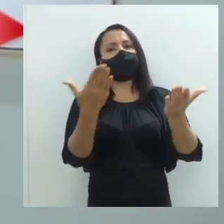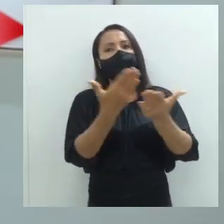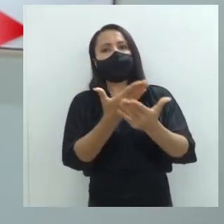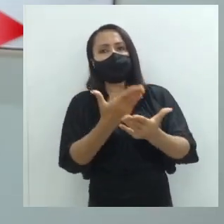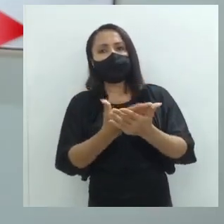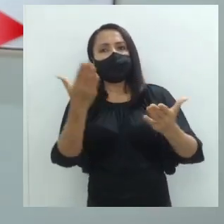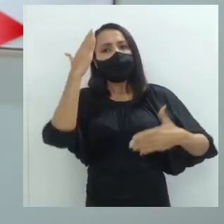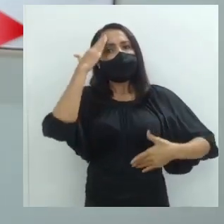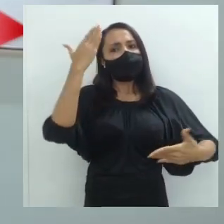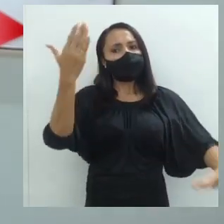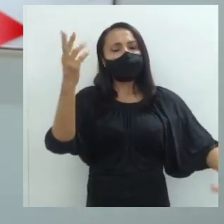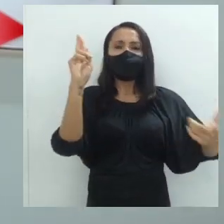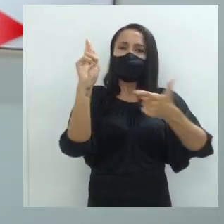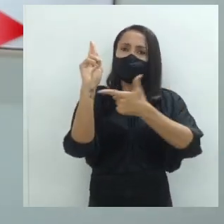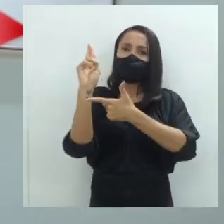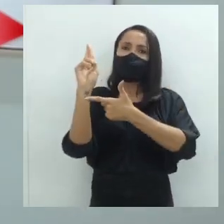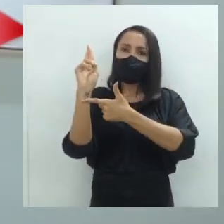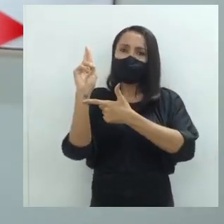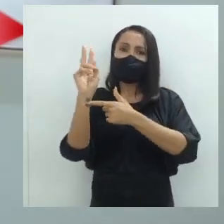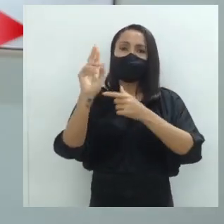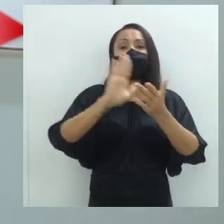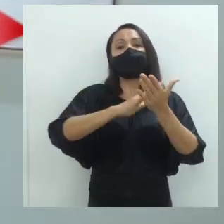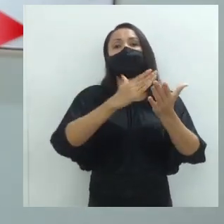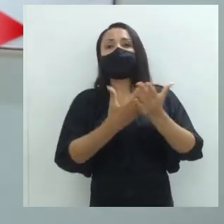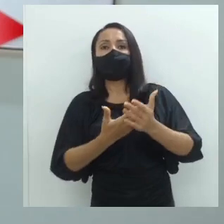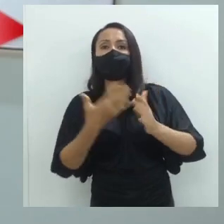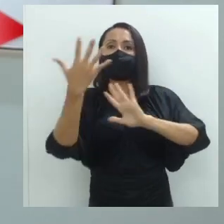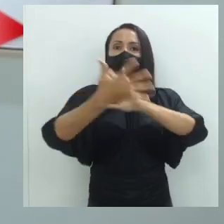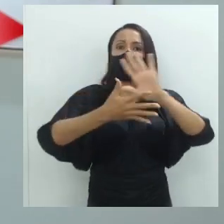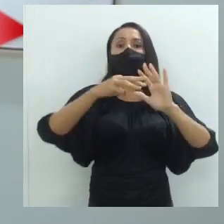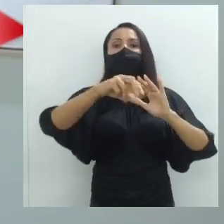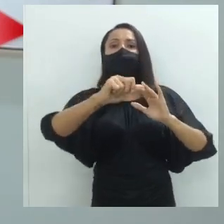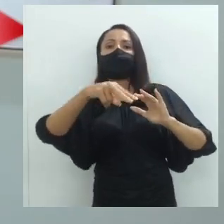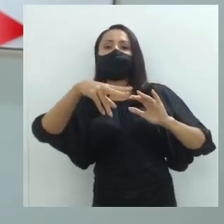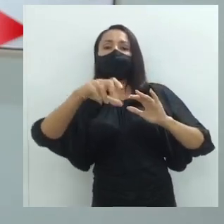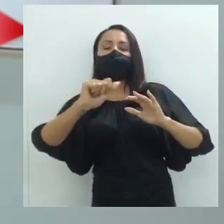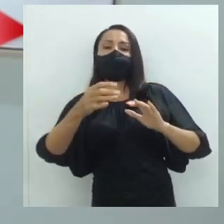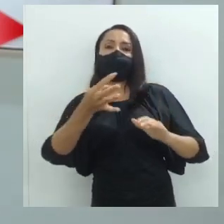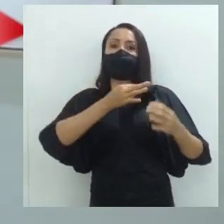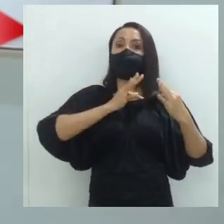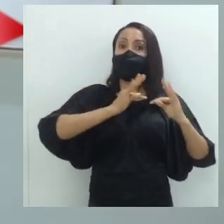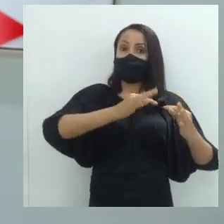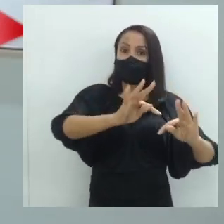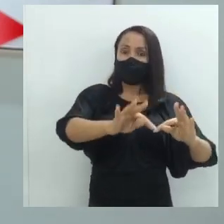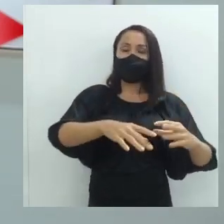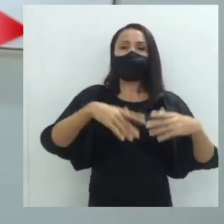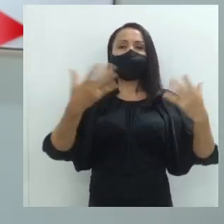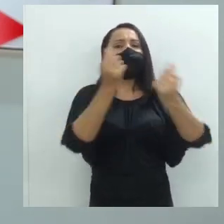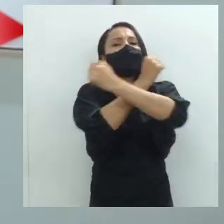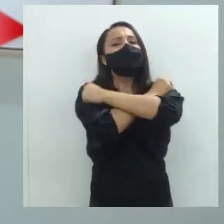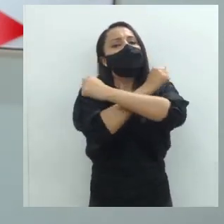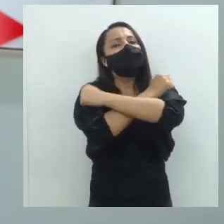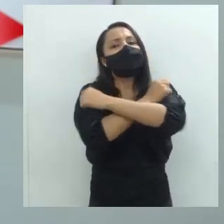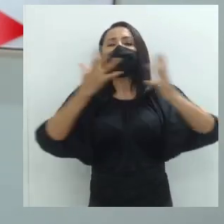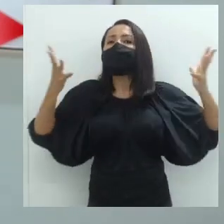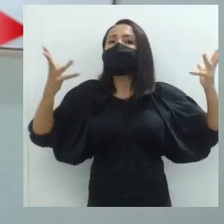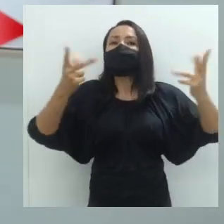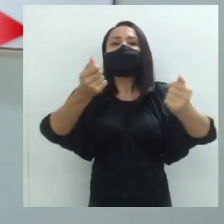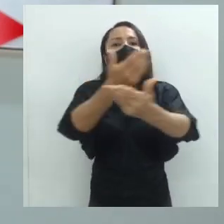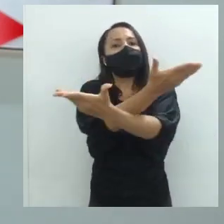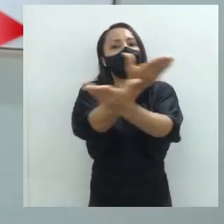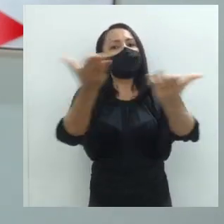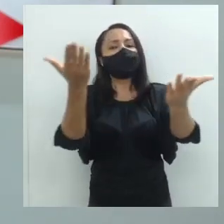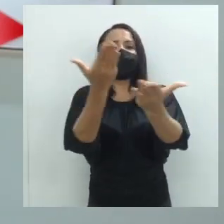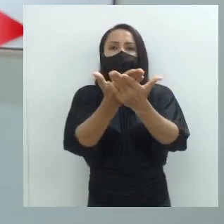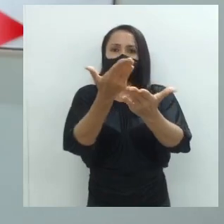agradecendo a Roberta, a professora aqui de Libras, a Manoelzinho aqui da técnica. E um abraço a todos vocês,